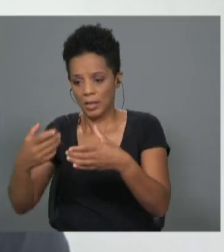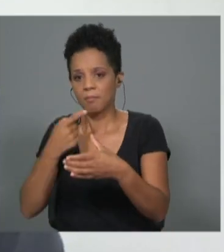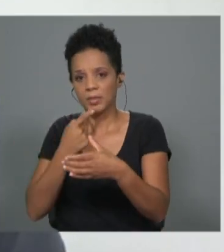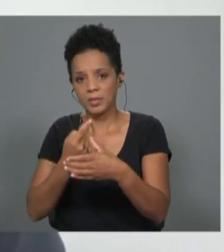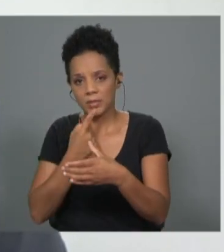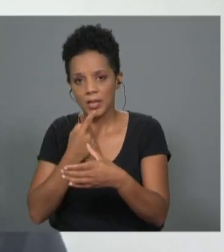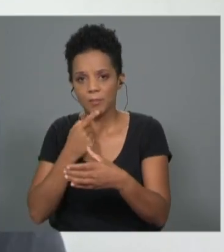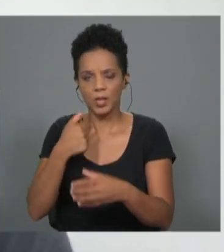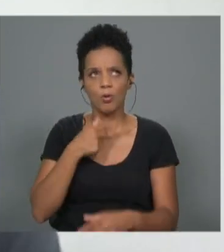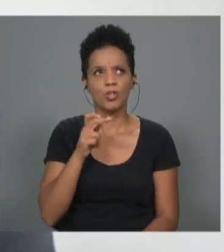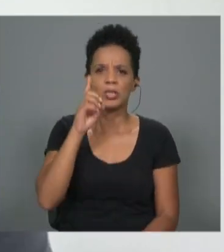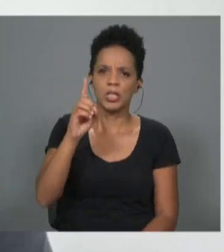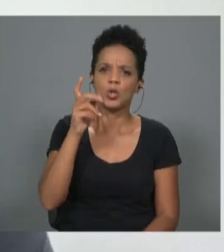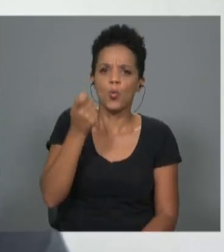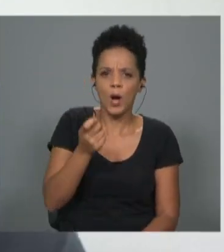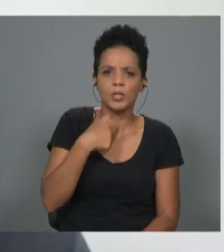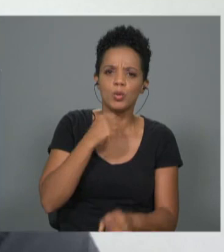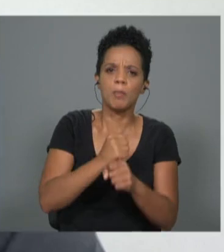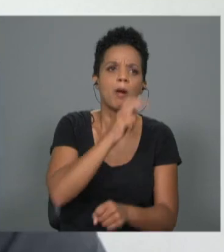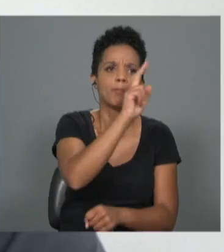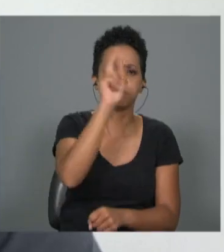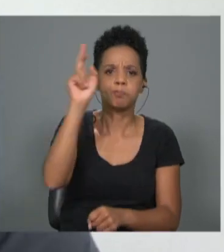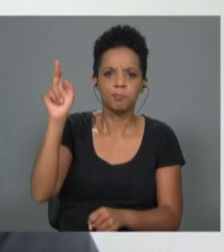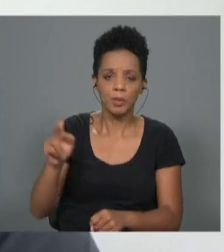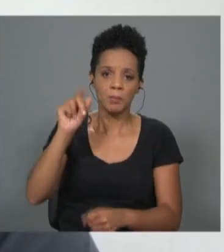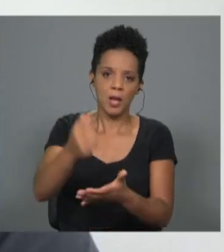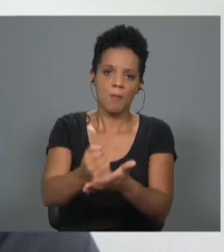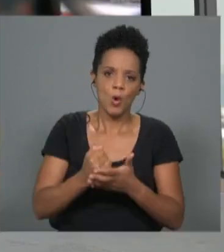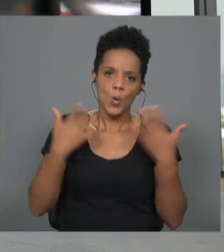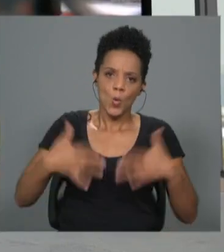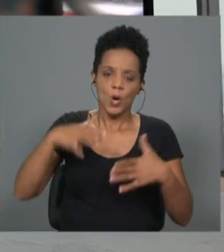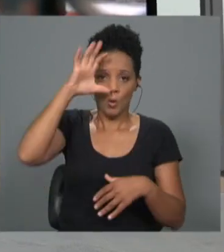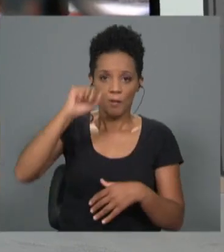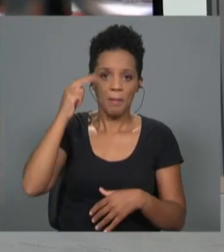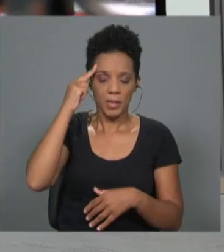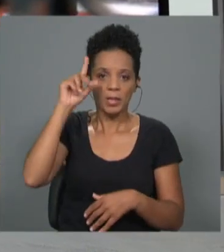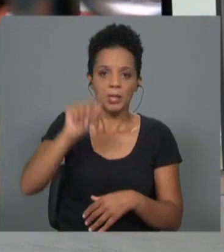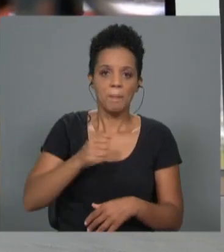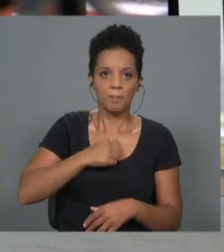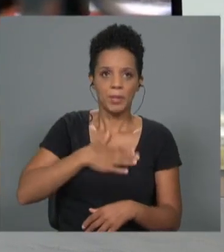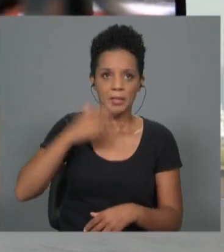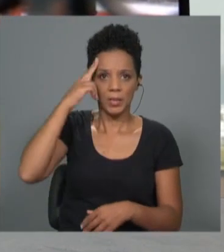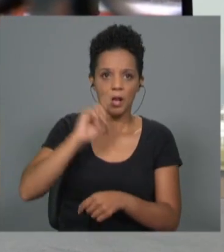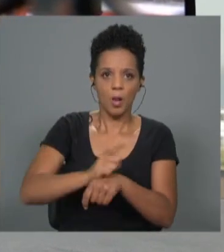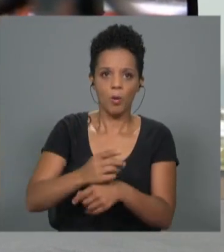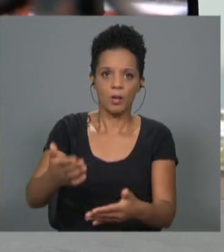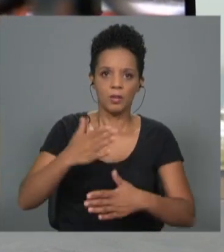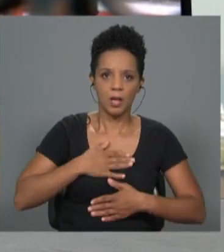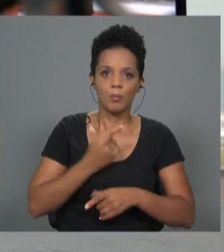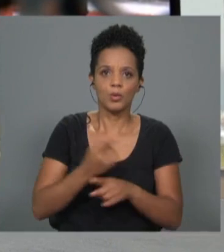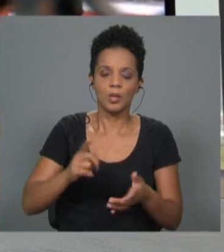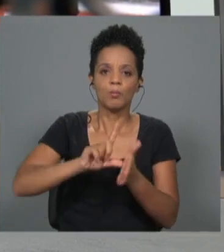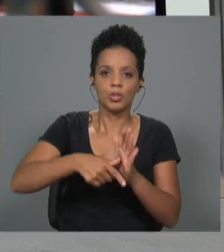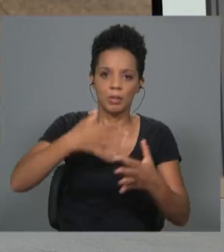sou nómada há quase 6 anos. E também o apoio incrível que o Governo da Madeira e que a Startup Madeira nos deu desde o primeiro dia, porque acreditaram neste